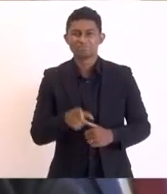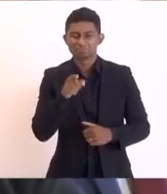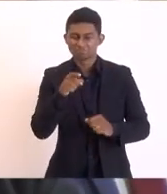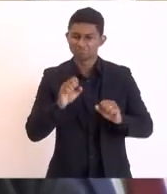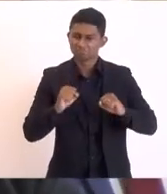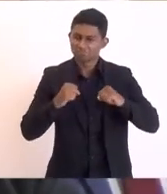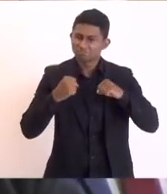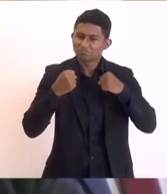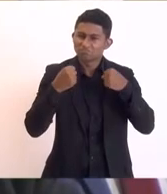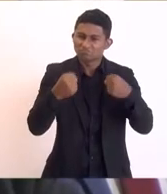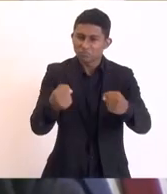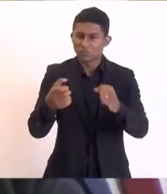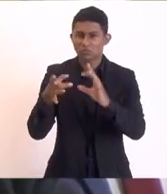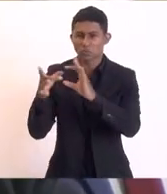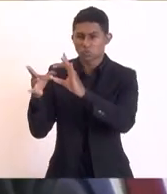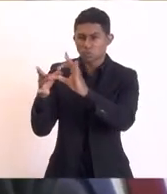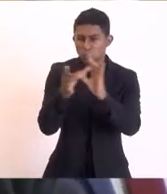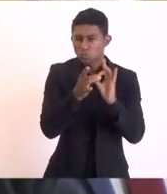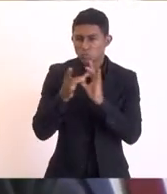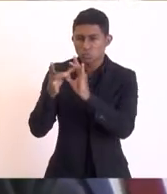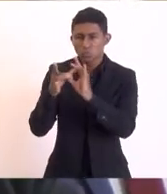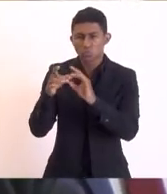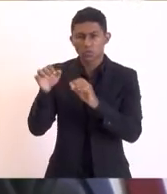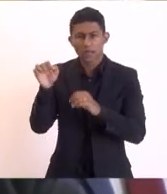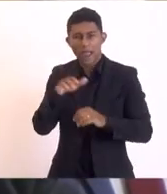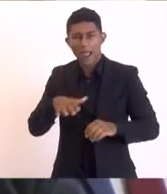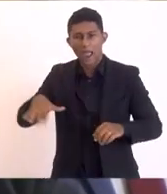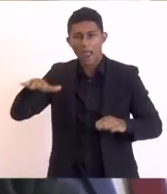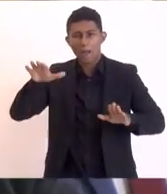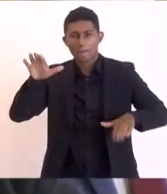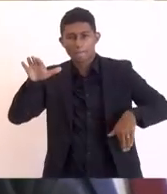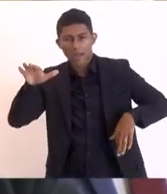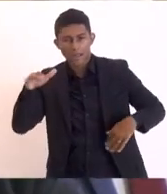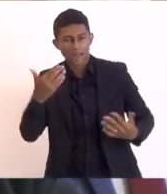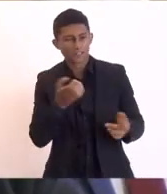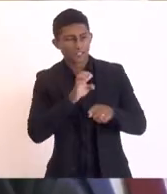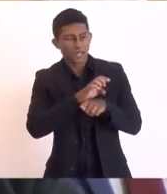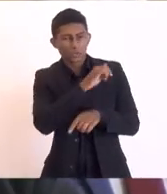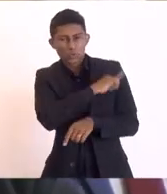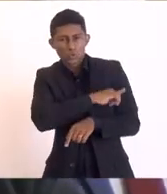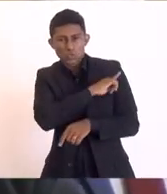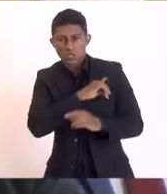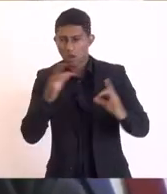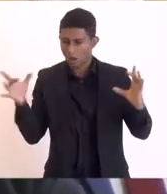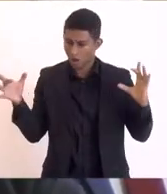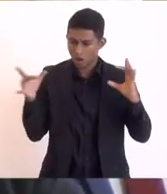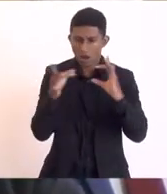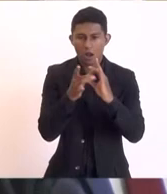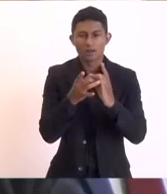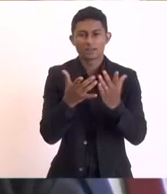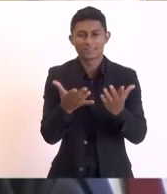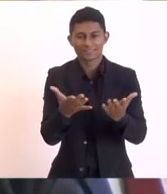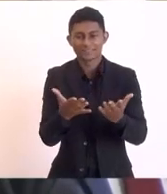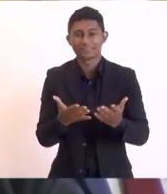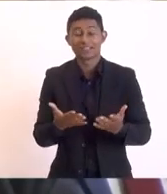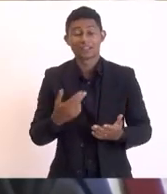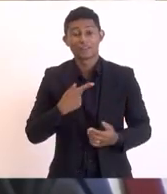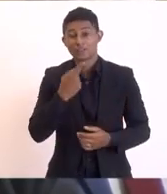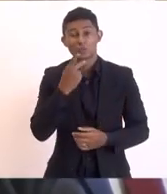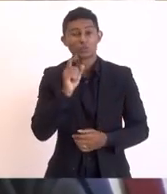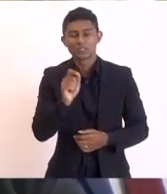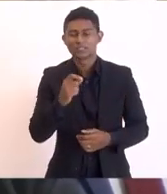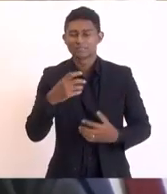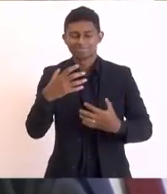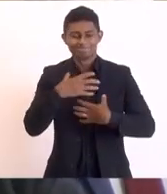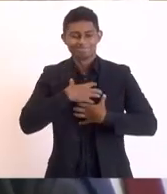entre a região dos lagos Baixada Litorânea e o estado do Rio de Janeiro dizer que estamos muito felizes